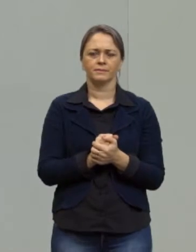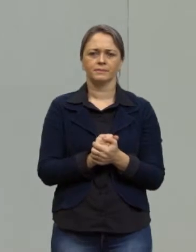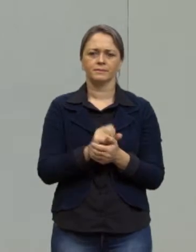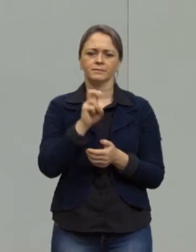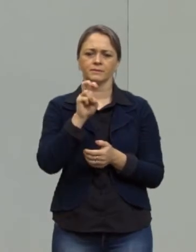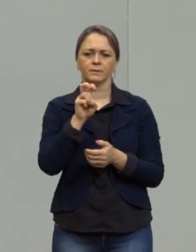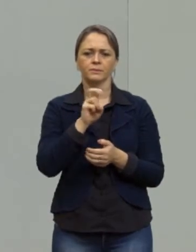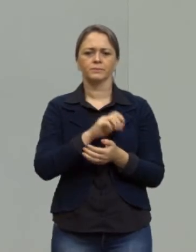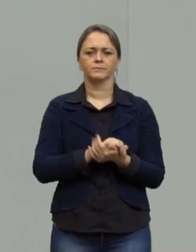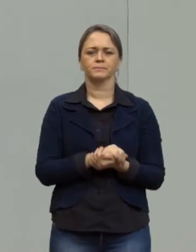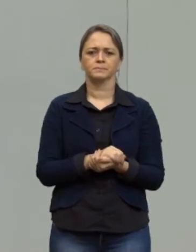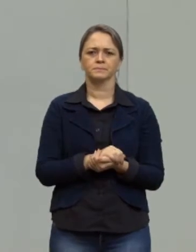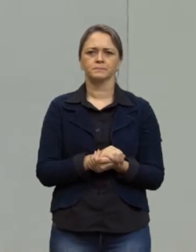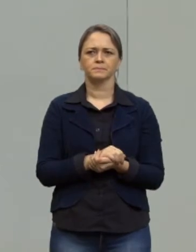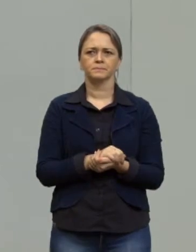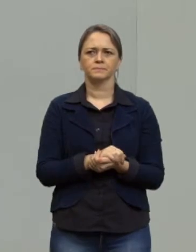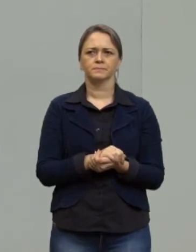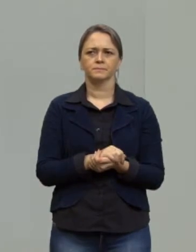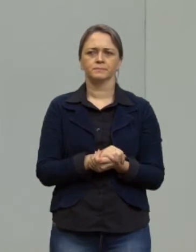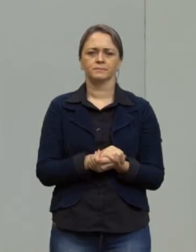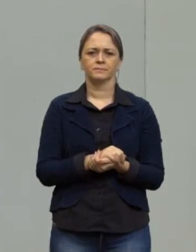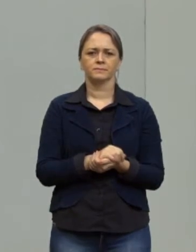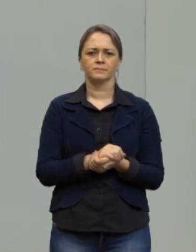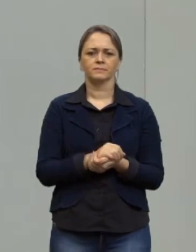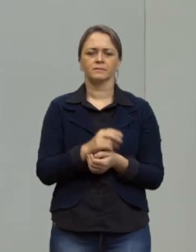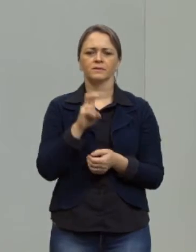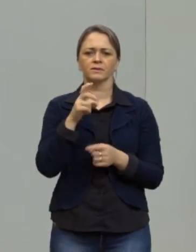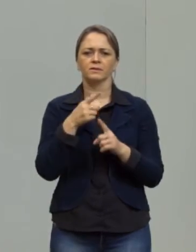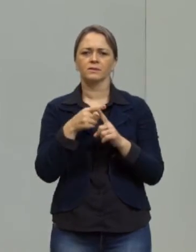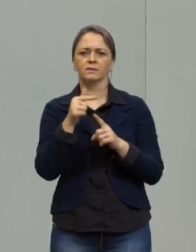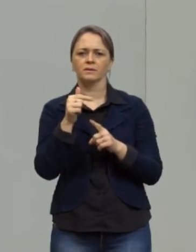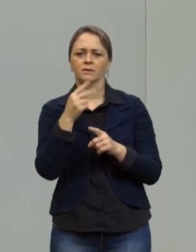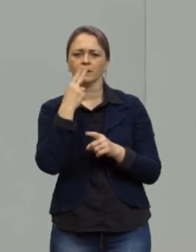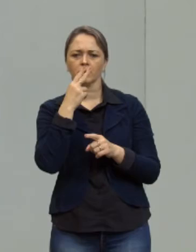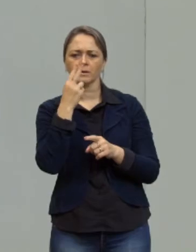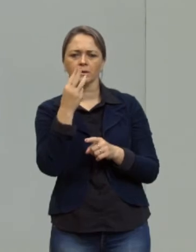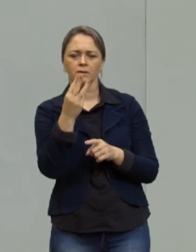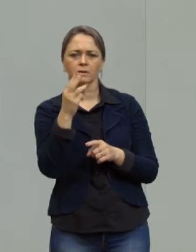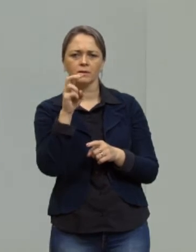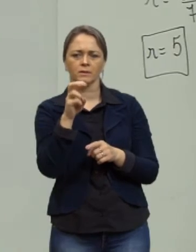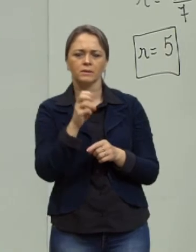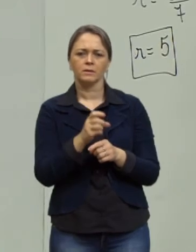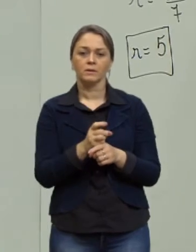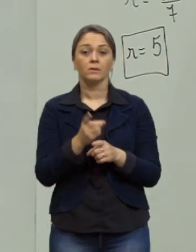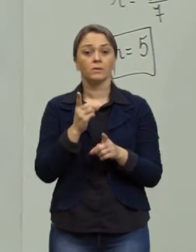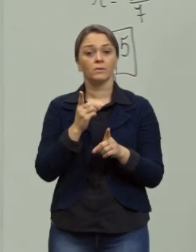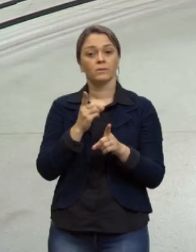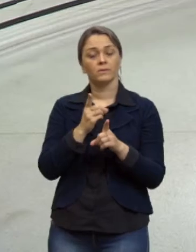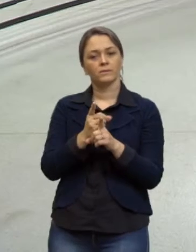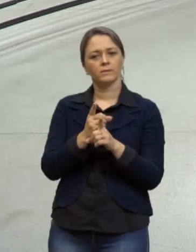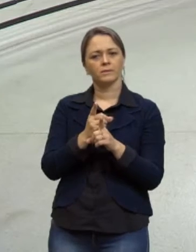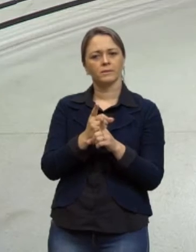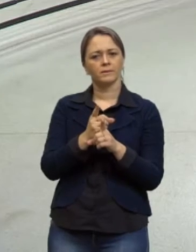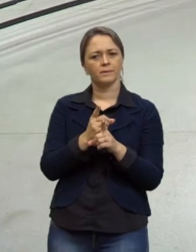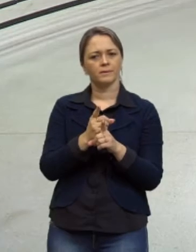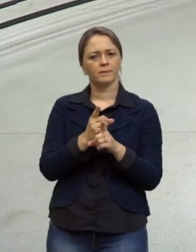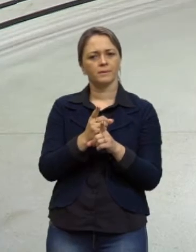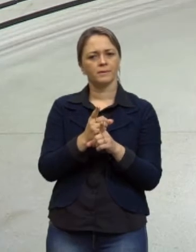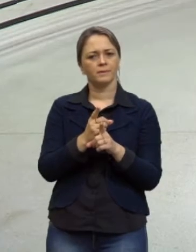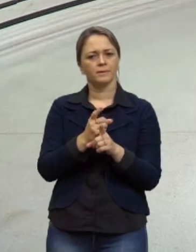cinco certo? Cinco vezes sete trinta e cinco ou seja o que eu descobri? Que para eu colocar